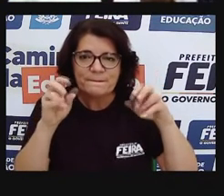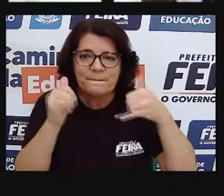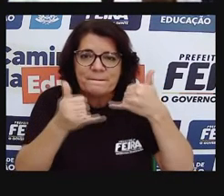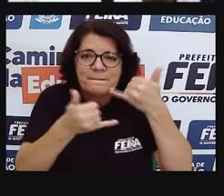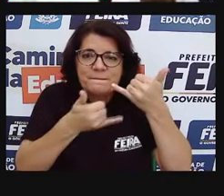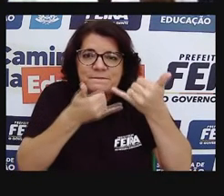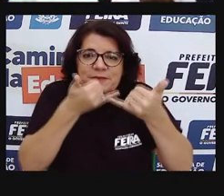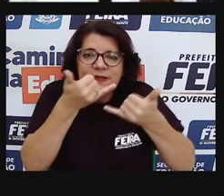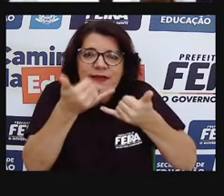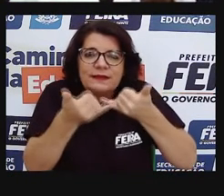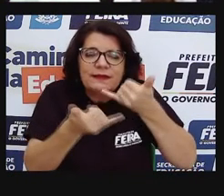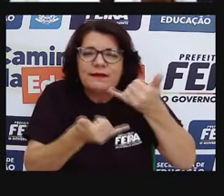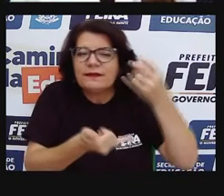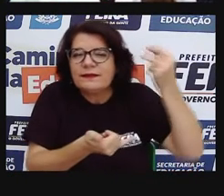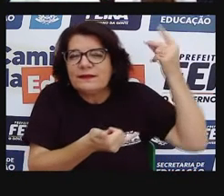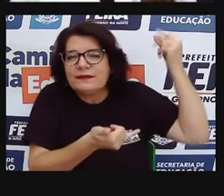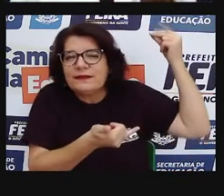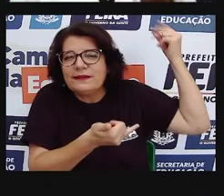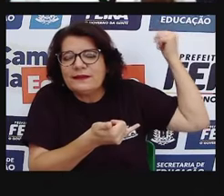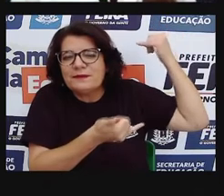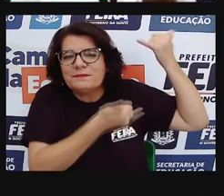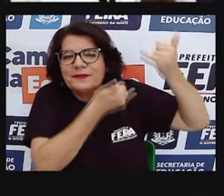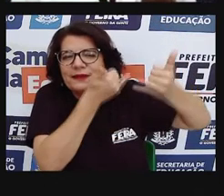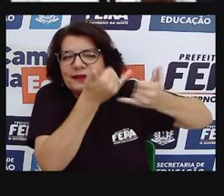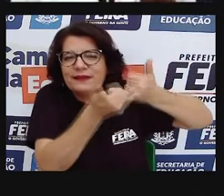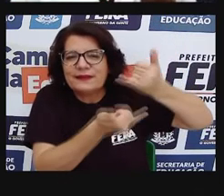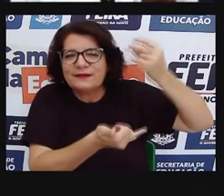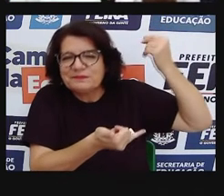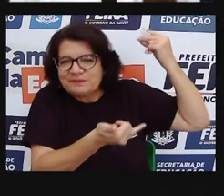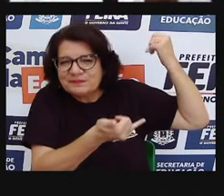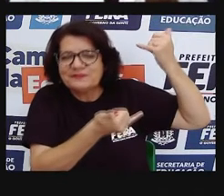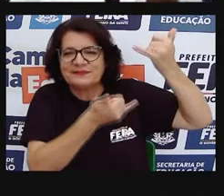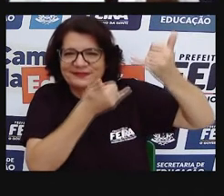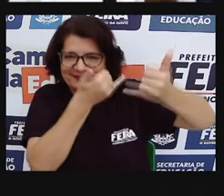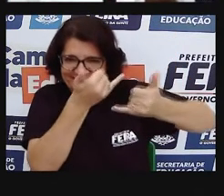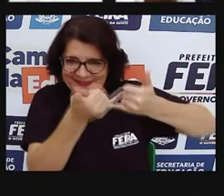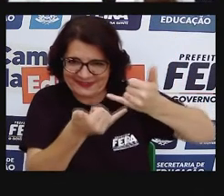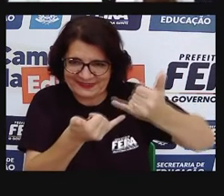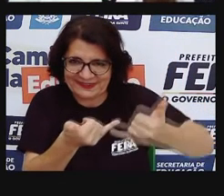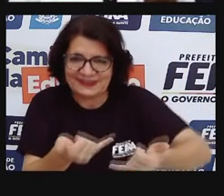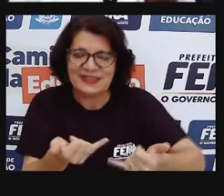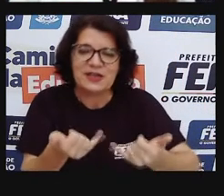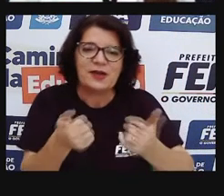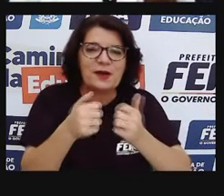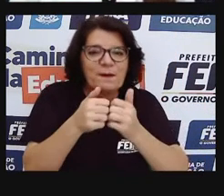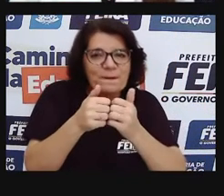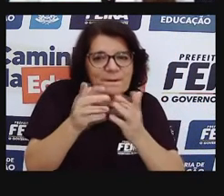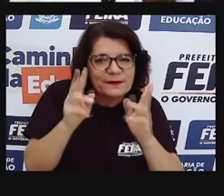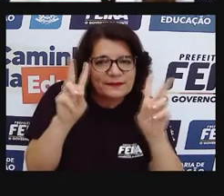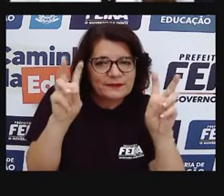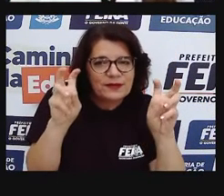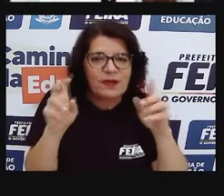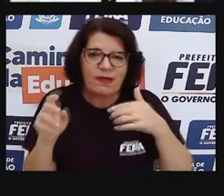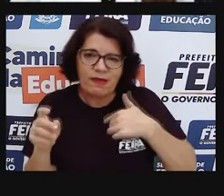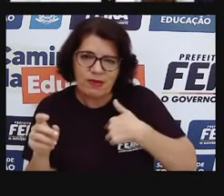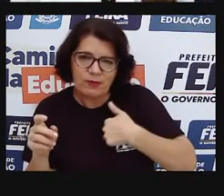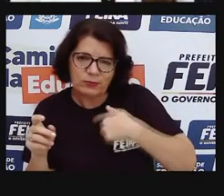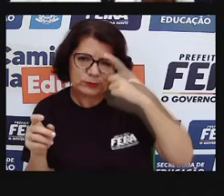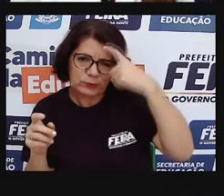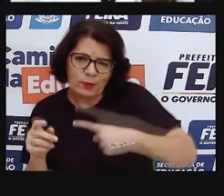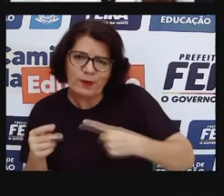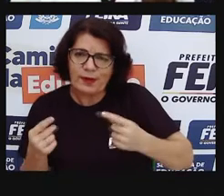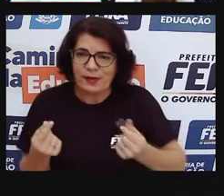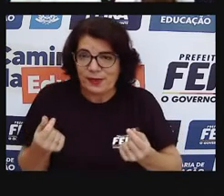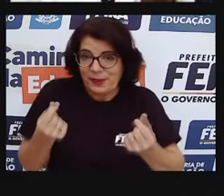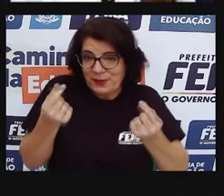esse poema é Brincadeiras Antigas e começa assim, Eu sou rico, rico,